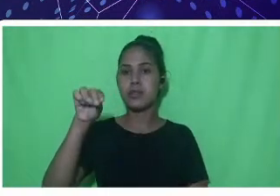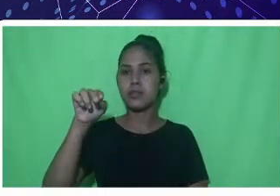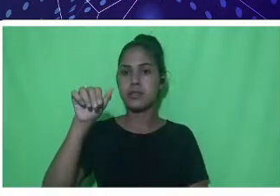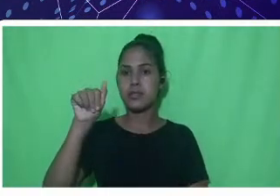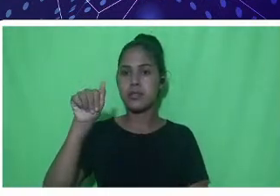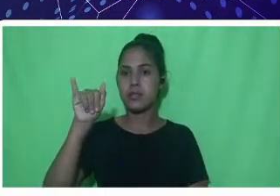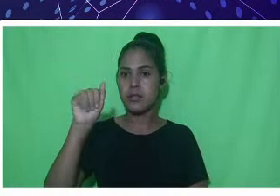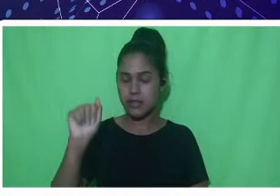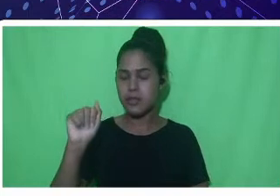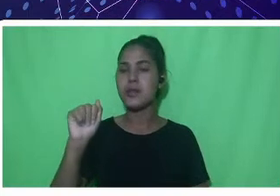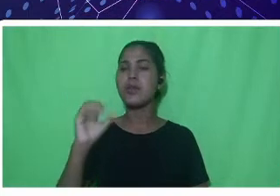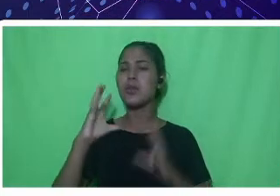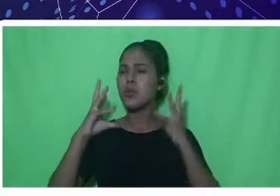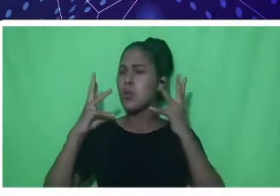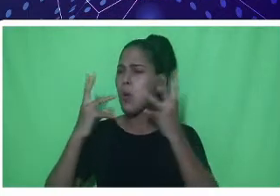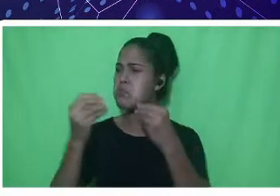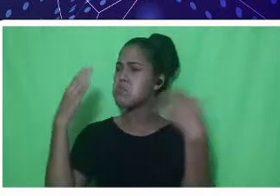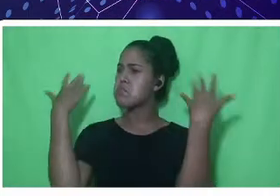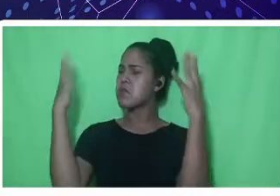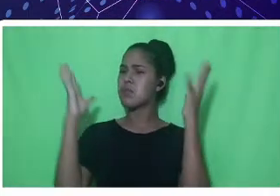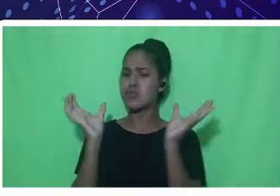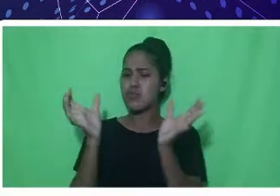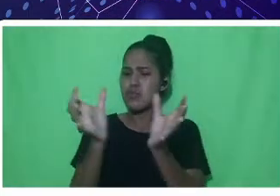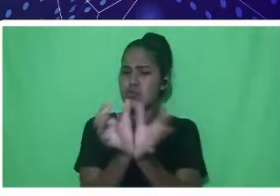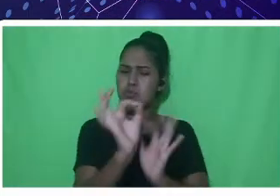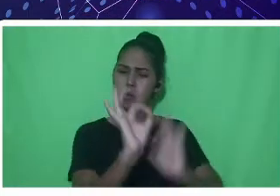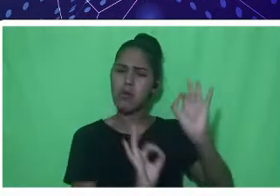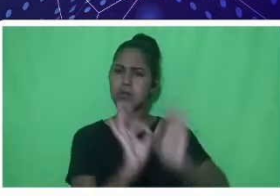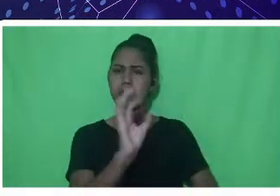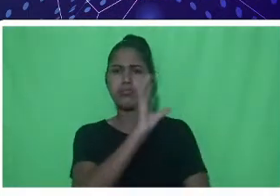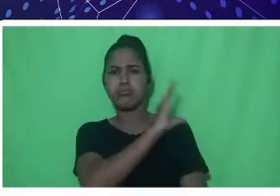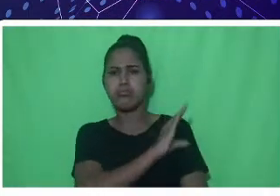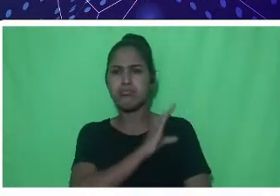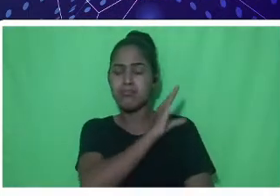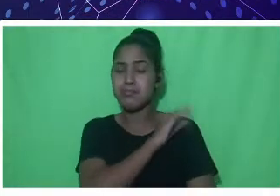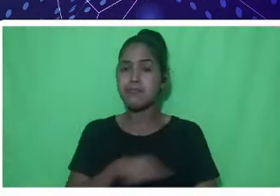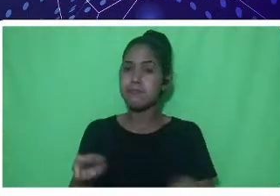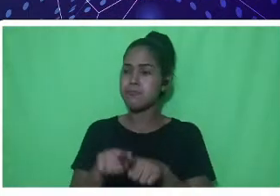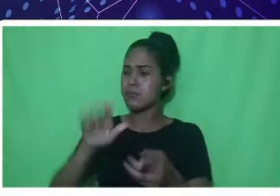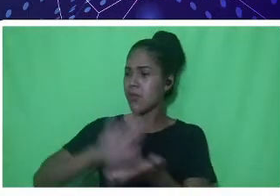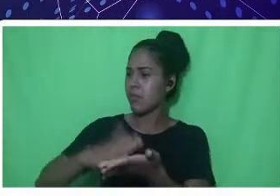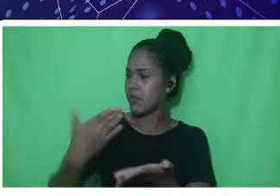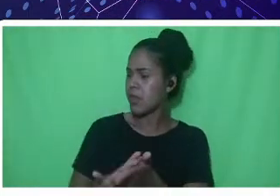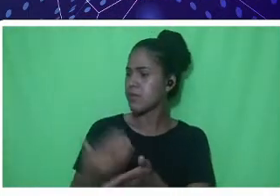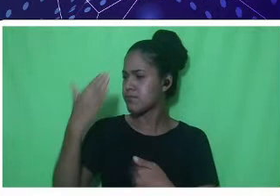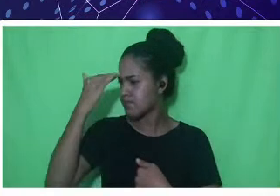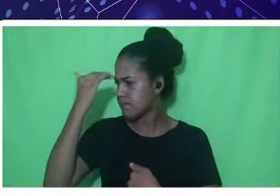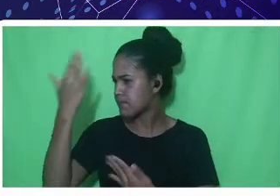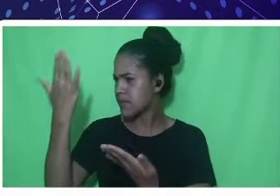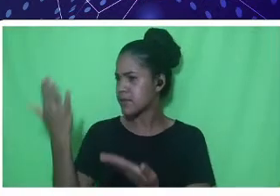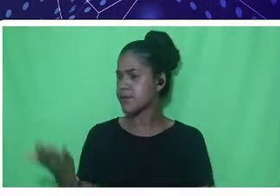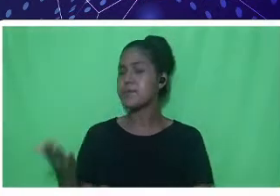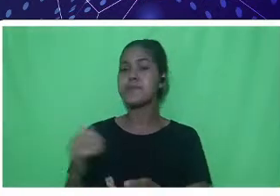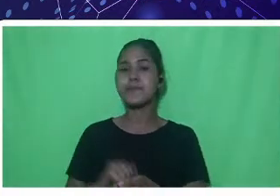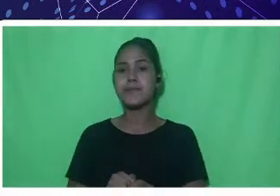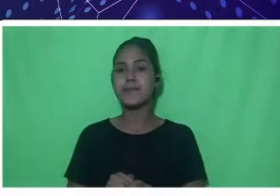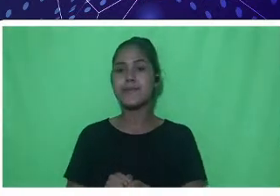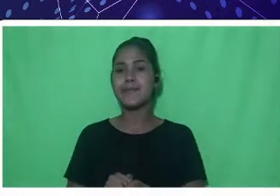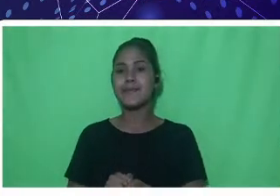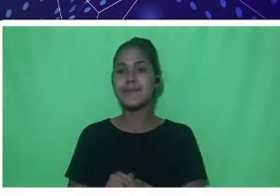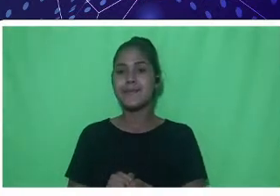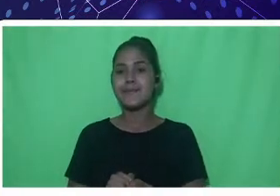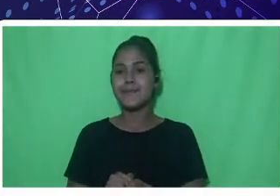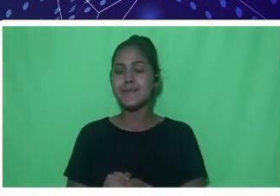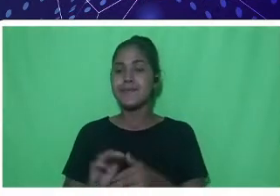a equipe técnica organizadora, especialmente as nossas intérpretes aqui presentes. Igualmente, por fim, mas não menos